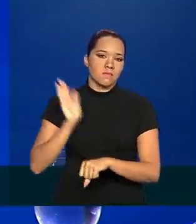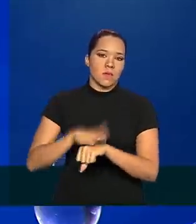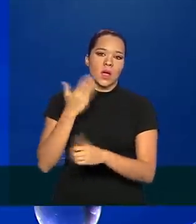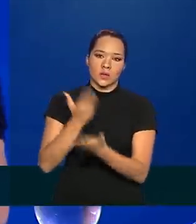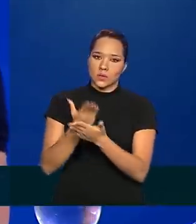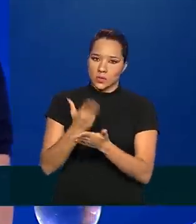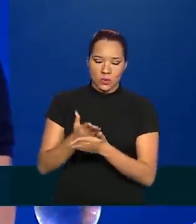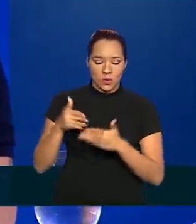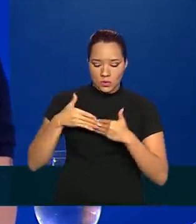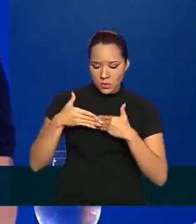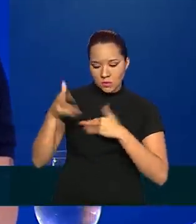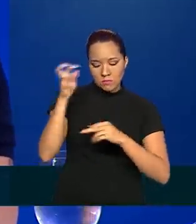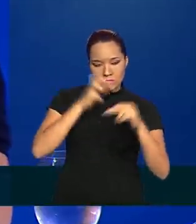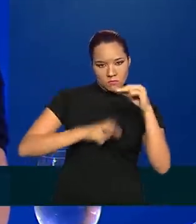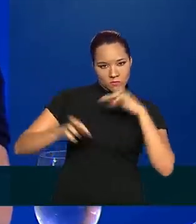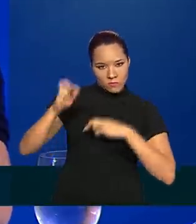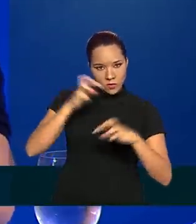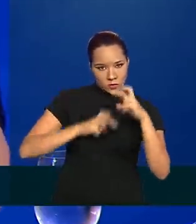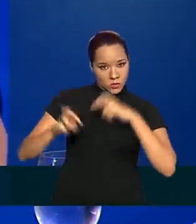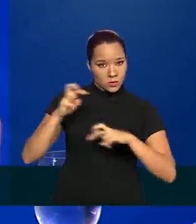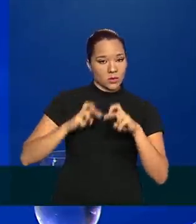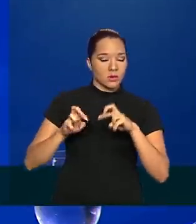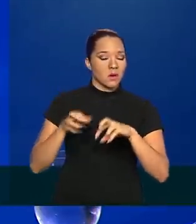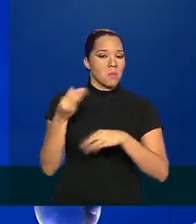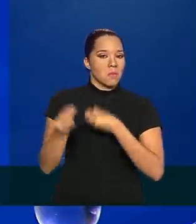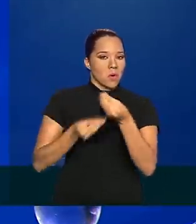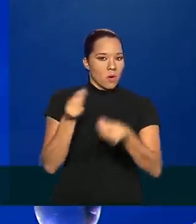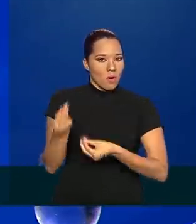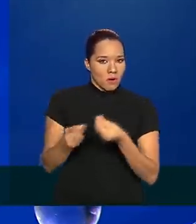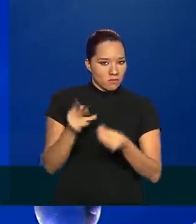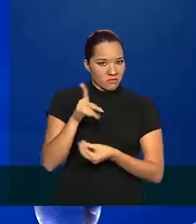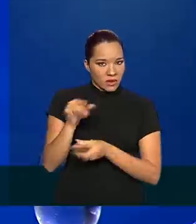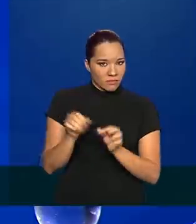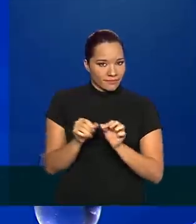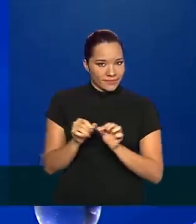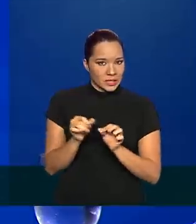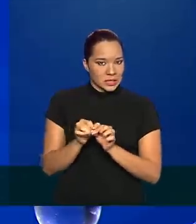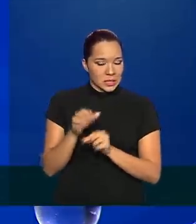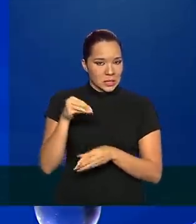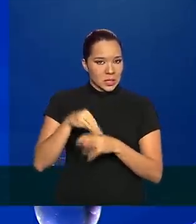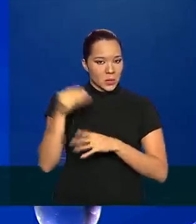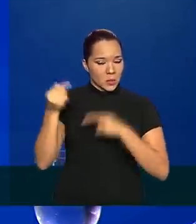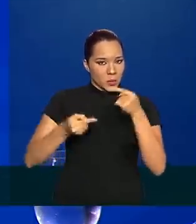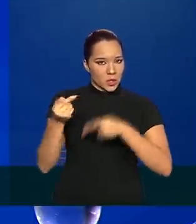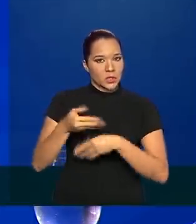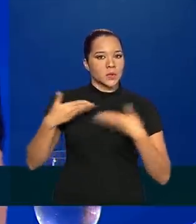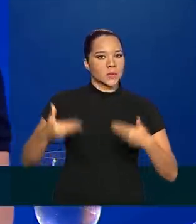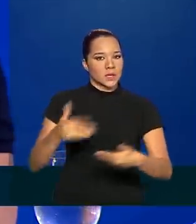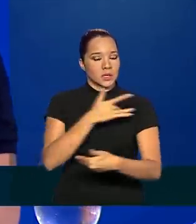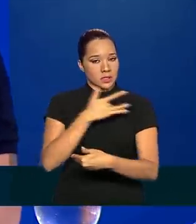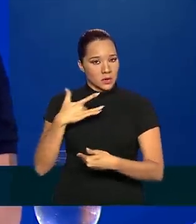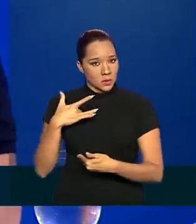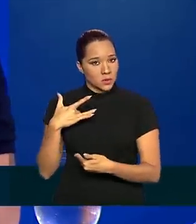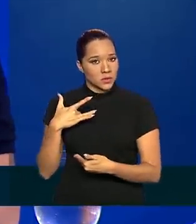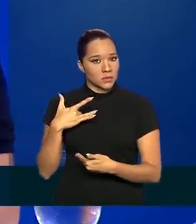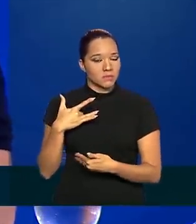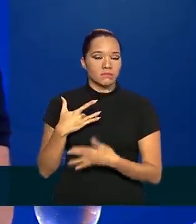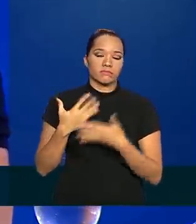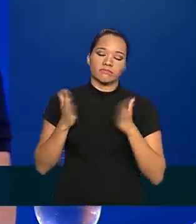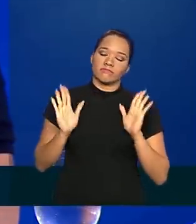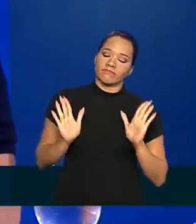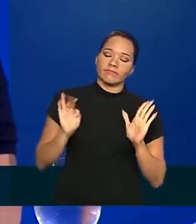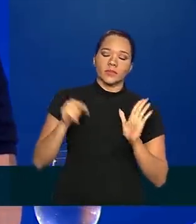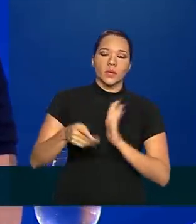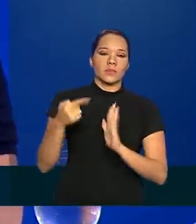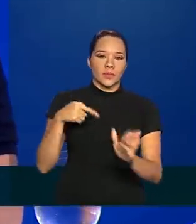estudos e seguir monitorando. Agora, como isso vai ser feito dentro das políticas do Ministério da Saúde, é